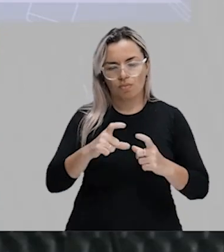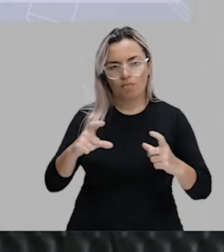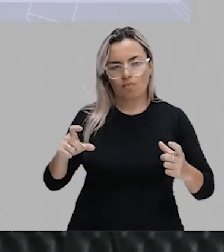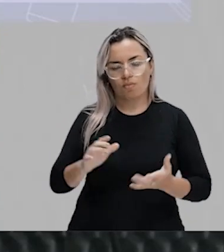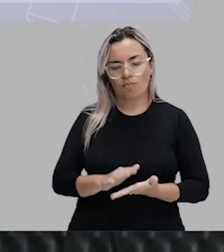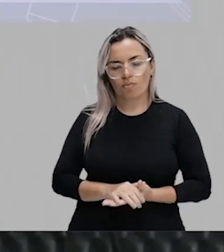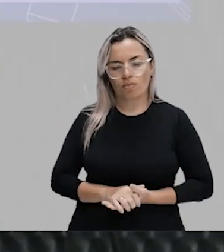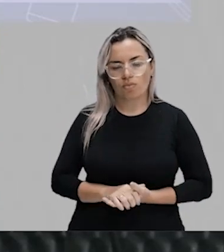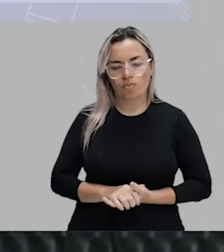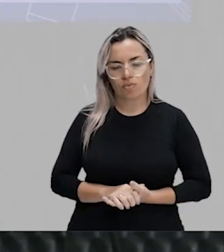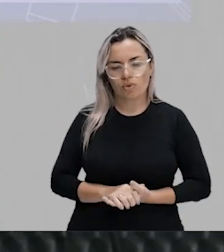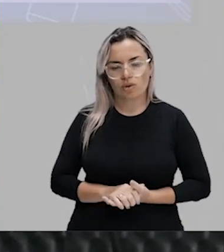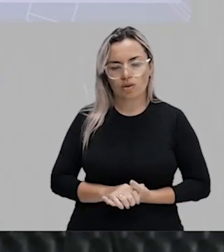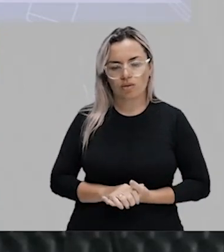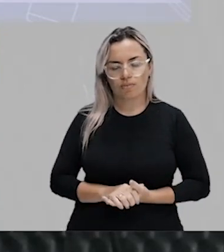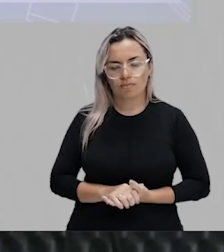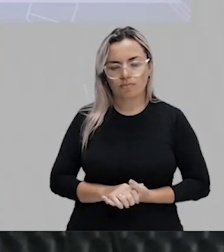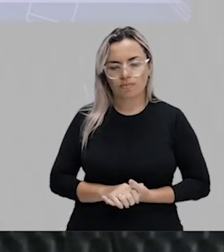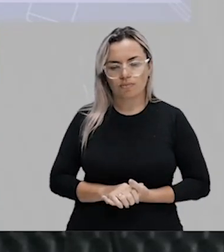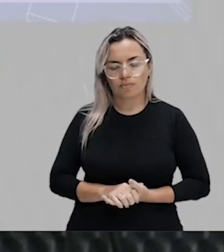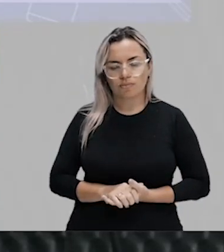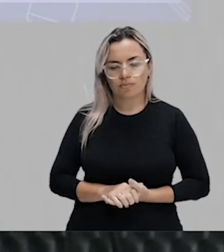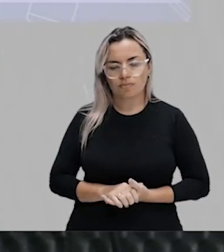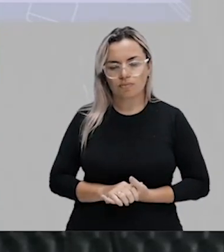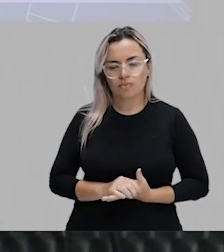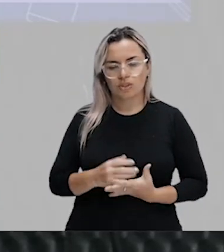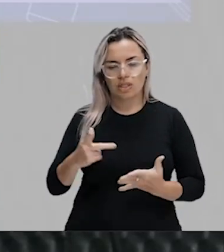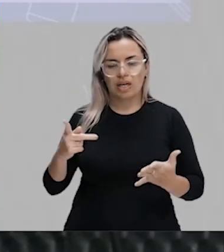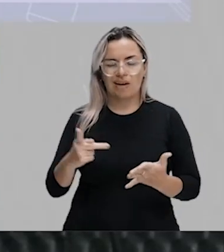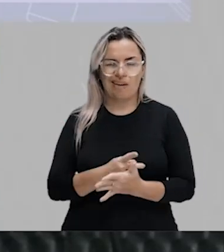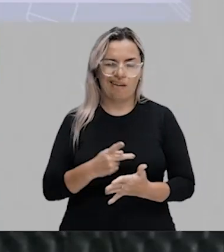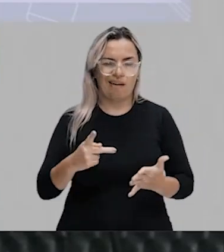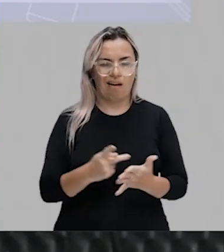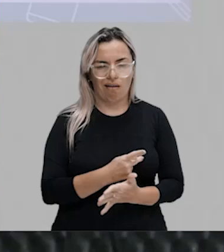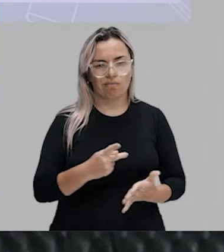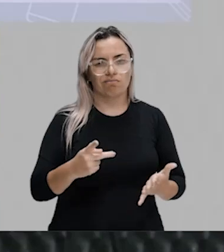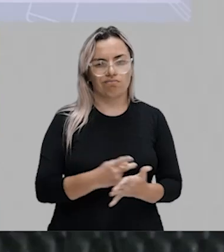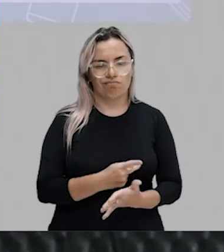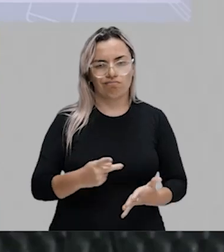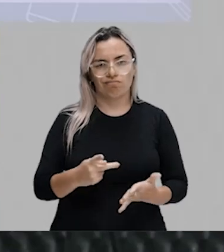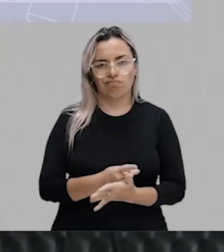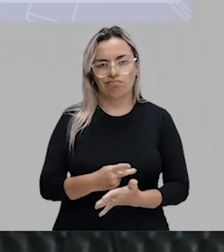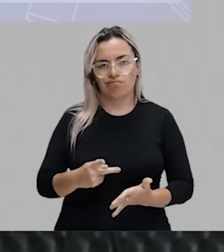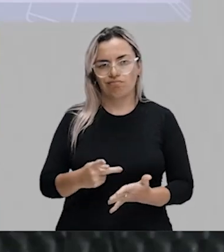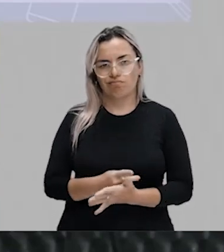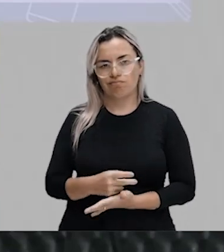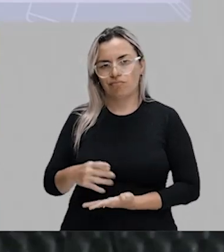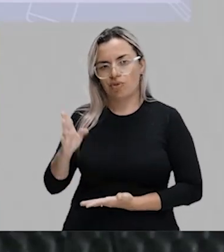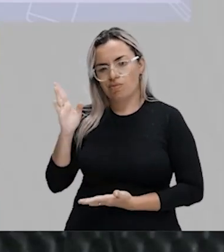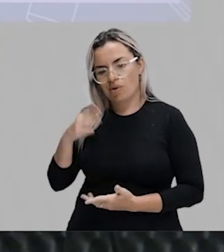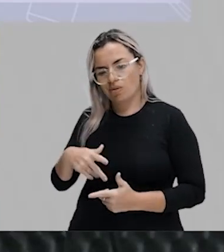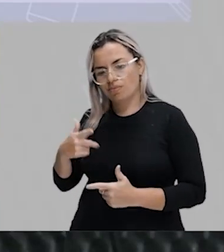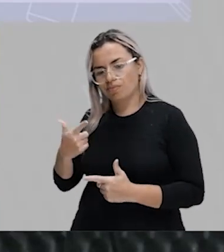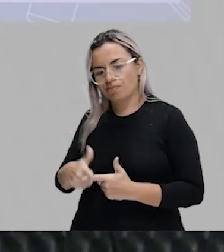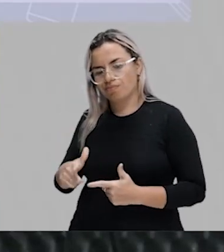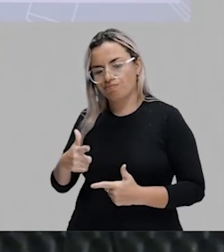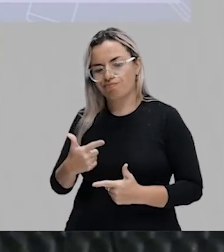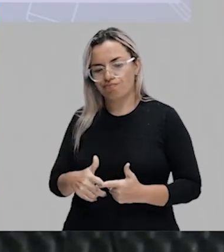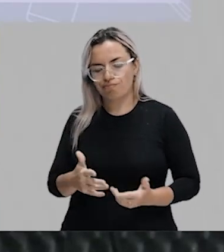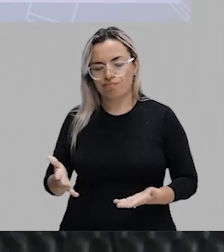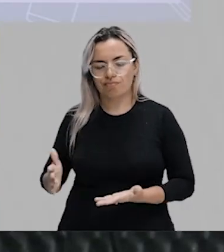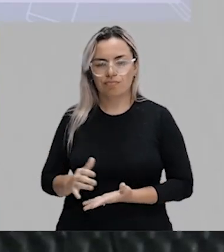aula passada aí. Meter la pata. Meter la pata é vacilar, pisar na bola. Cabrão. Meteste la